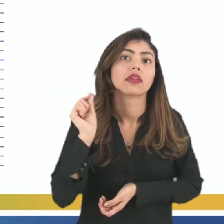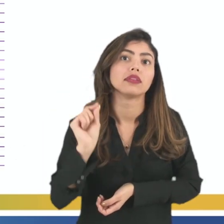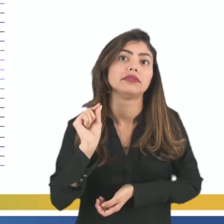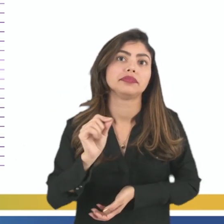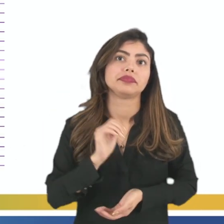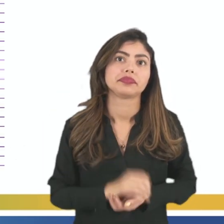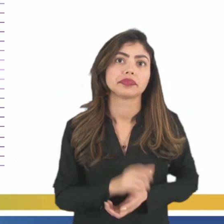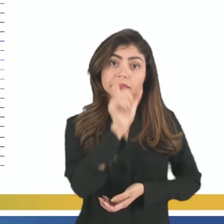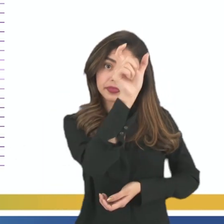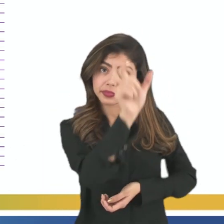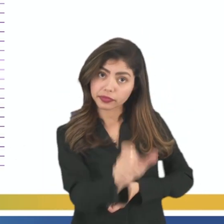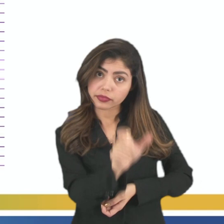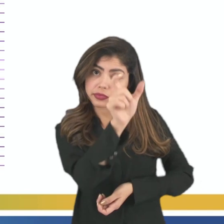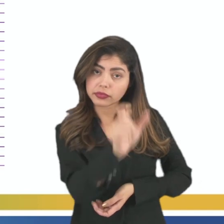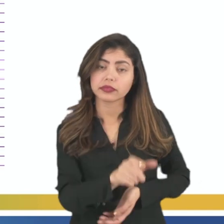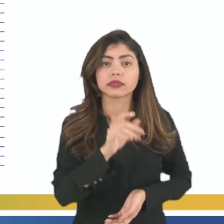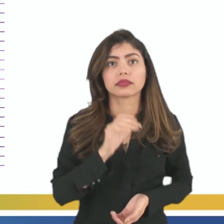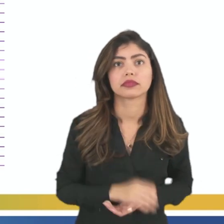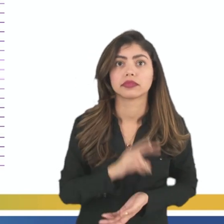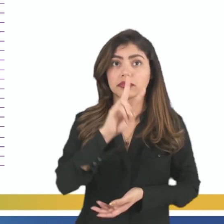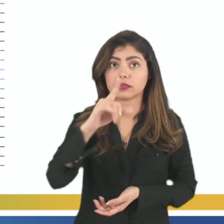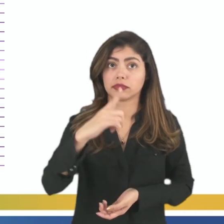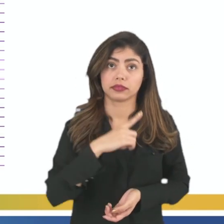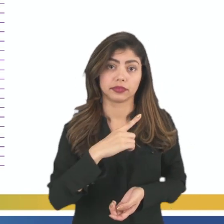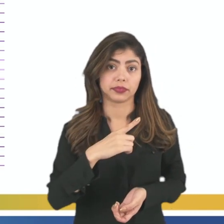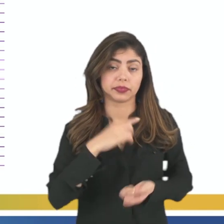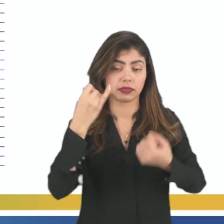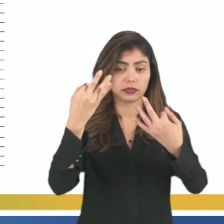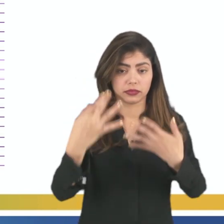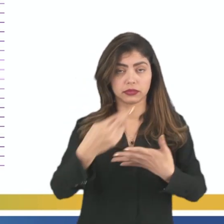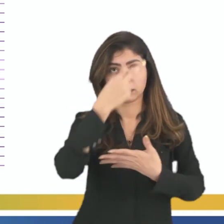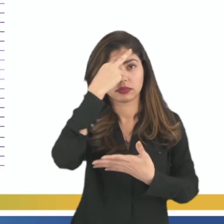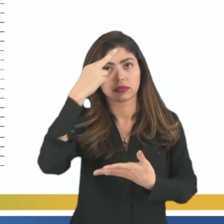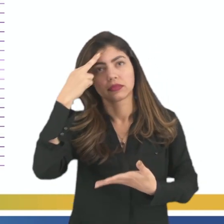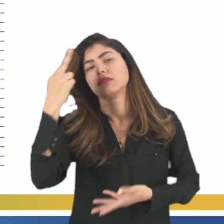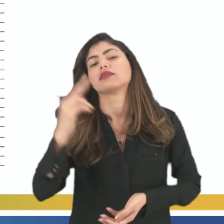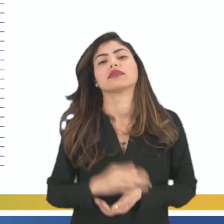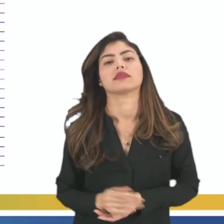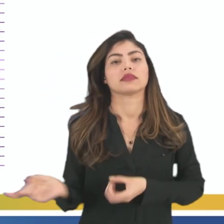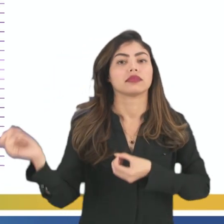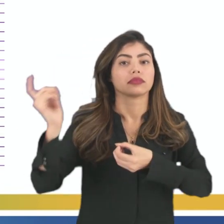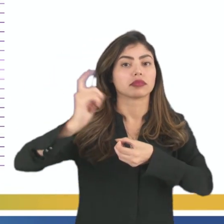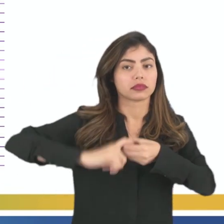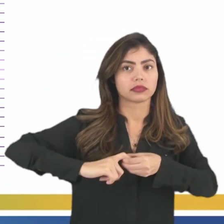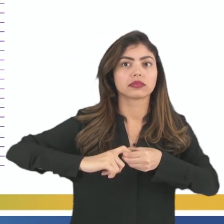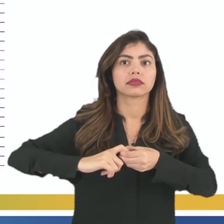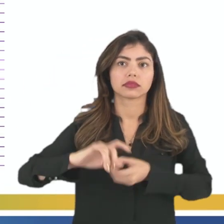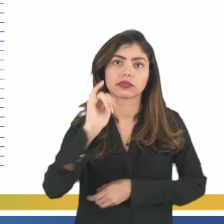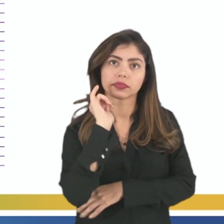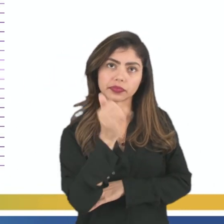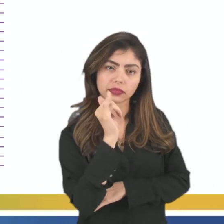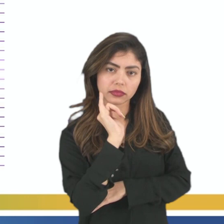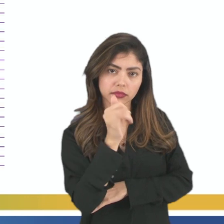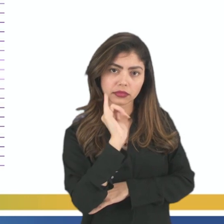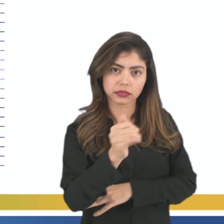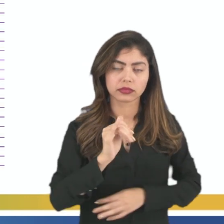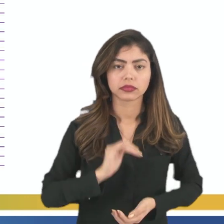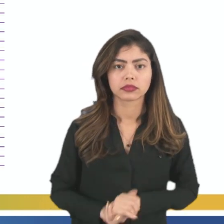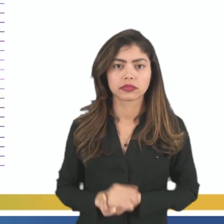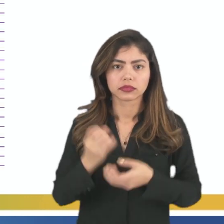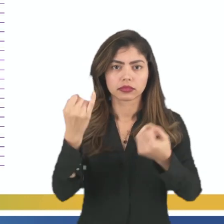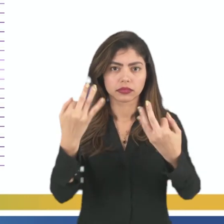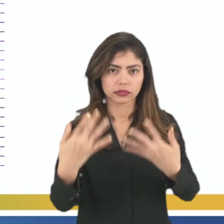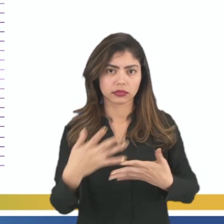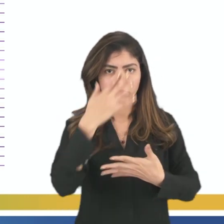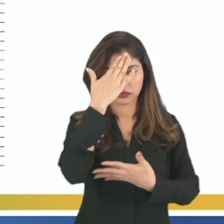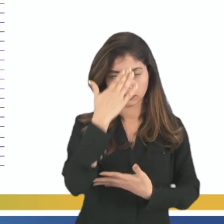os personagens, que são aqueles que fazem parte ali da história. E aí nós voltamos aí para o narrador. Nós sabemos